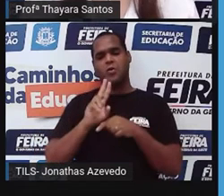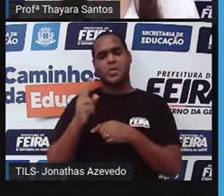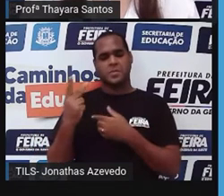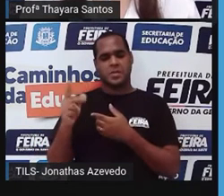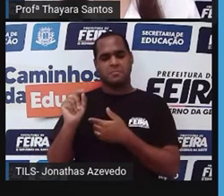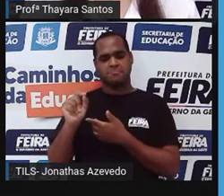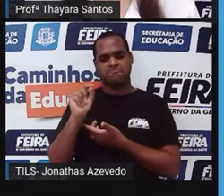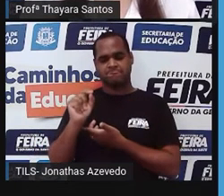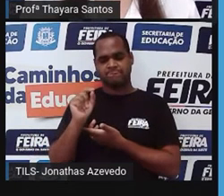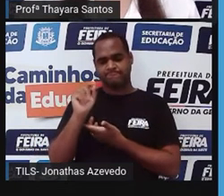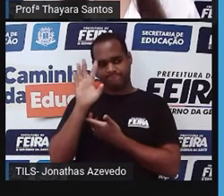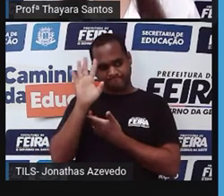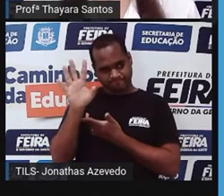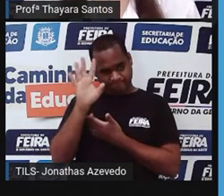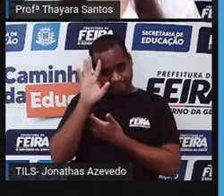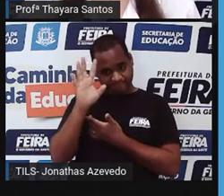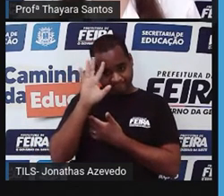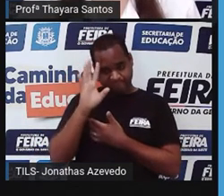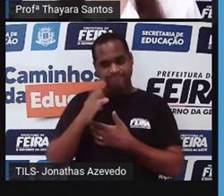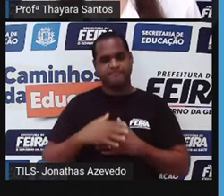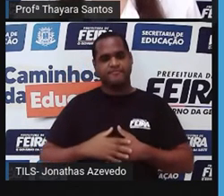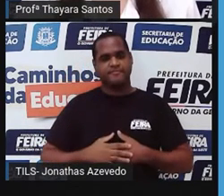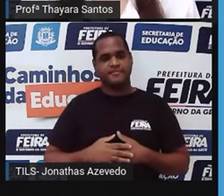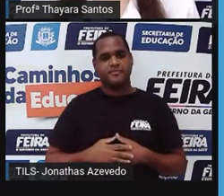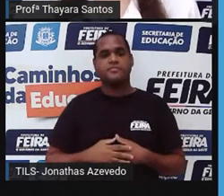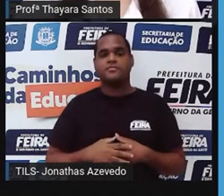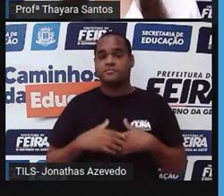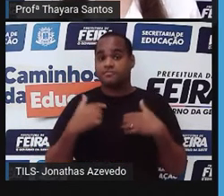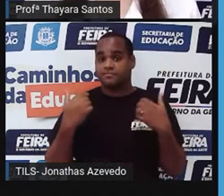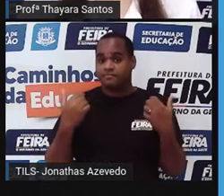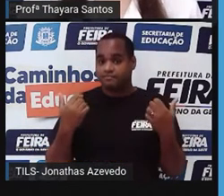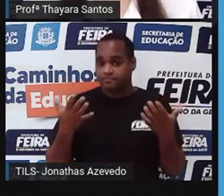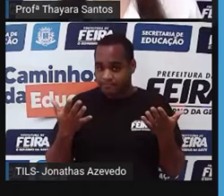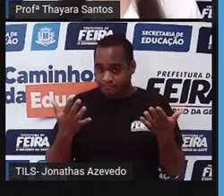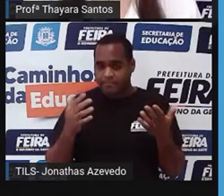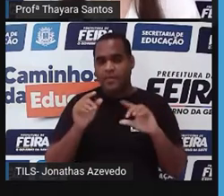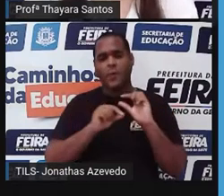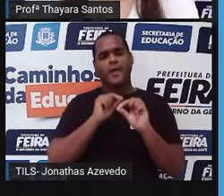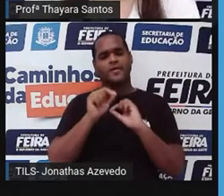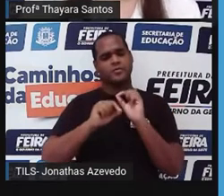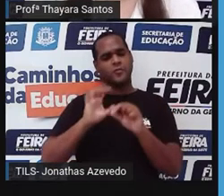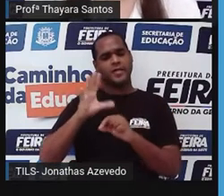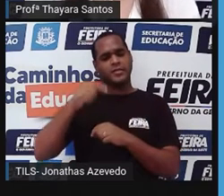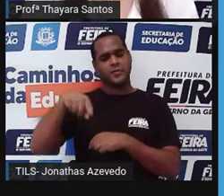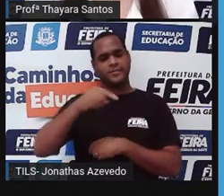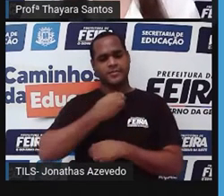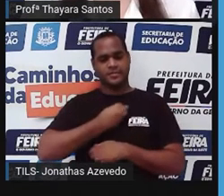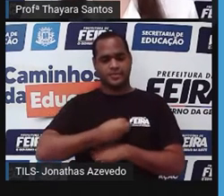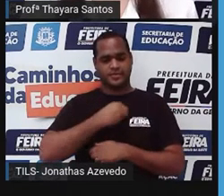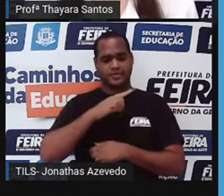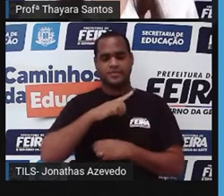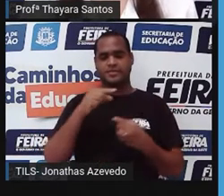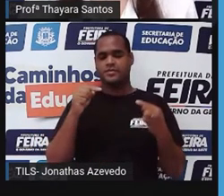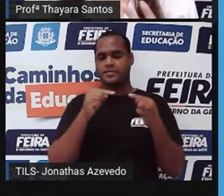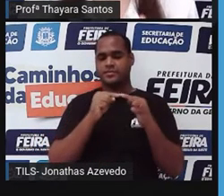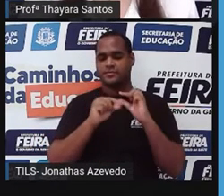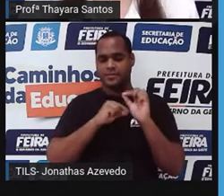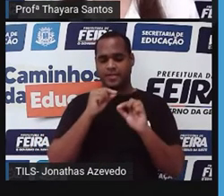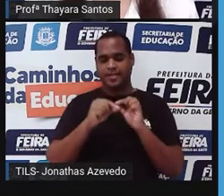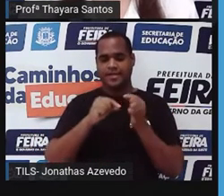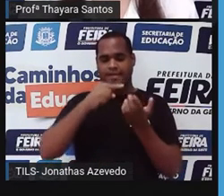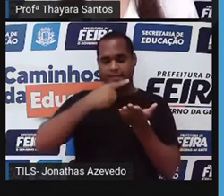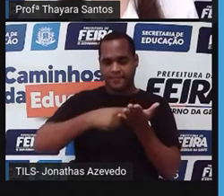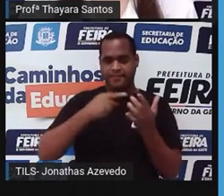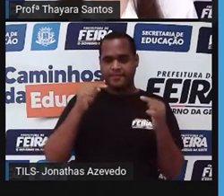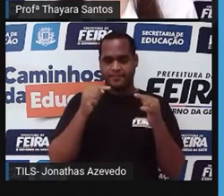Vamos pensar um pouquinho sobre isso. Então, o é que acontece? Nós todos somos resultado da combinação